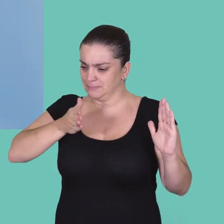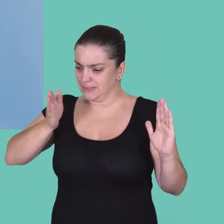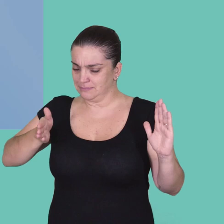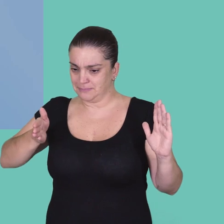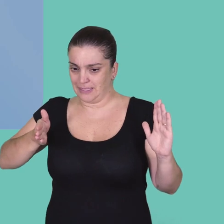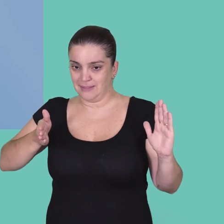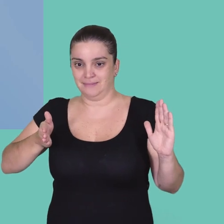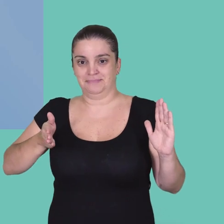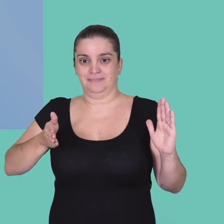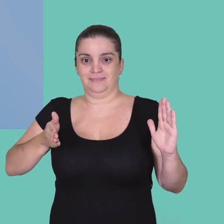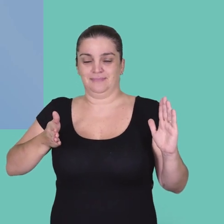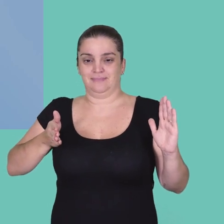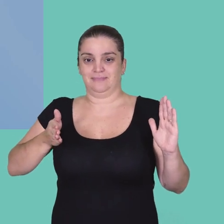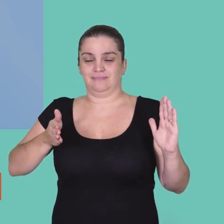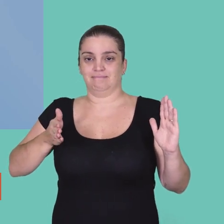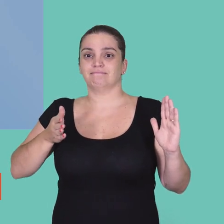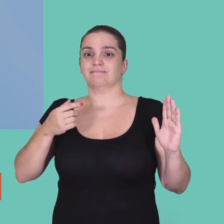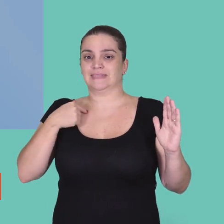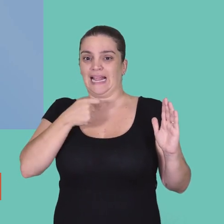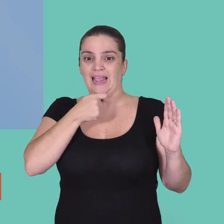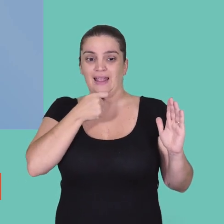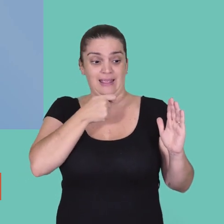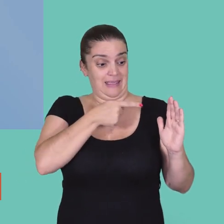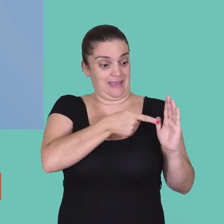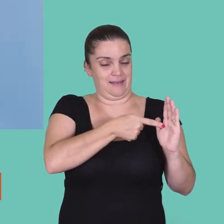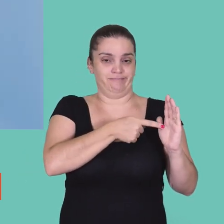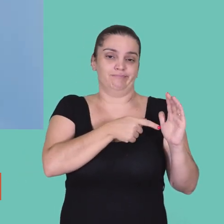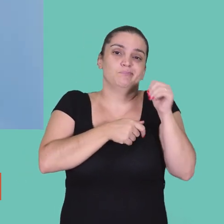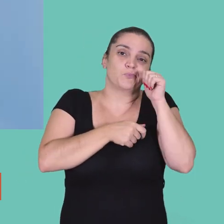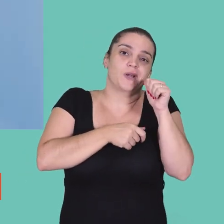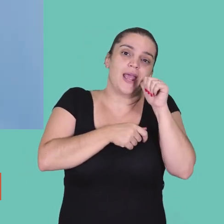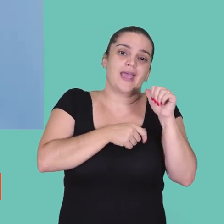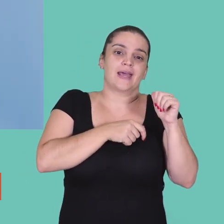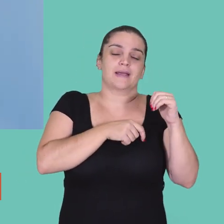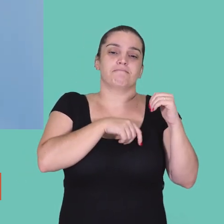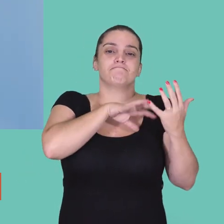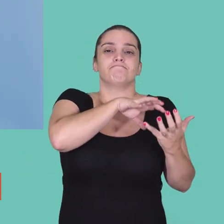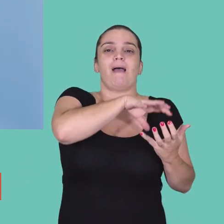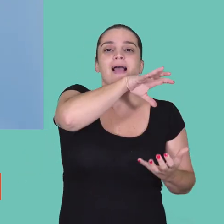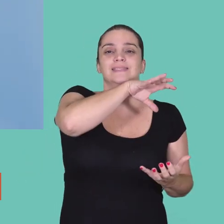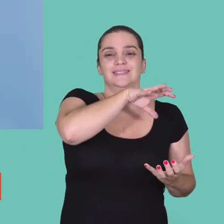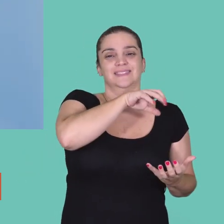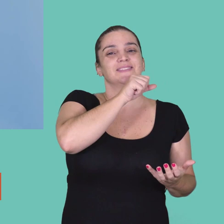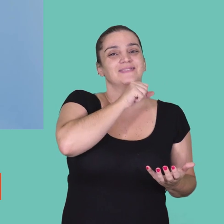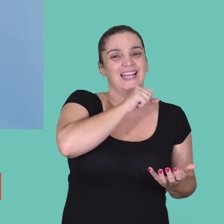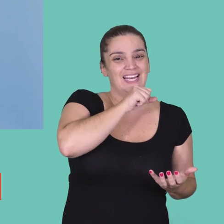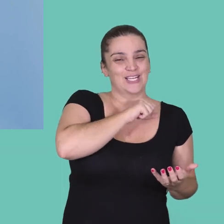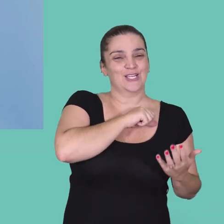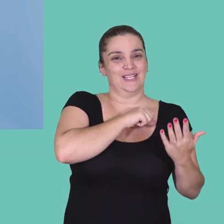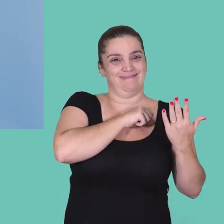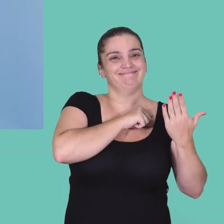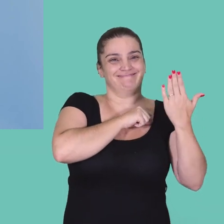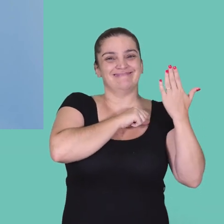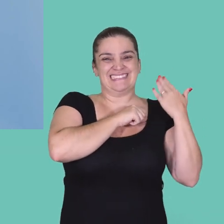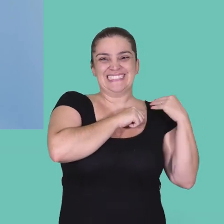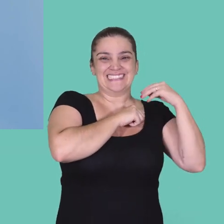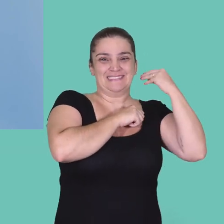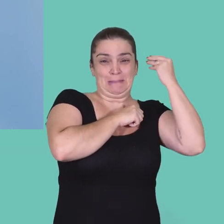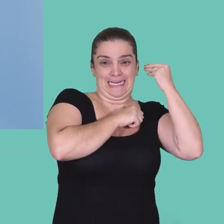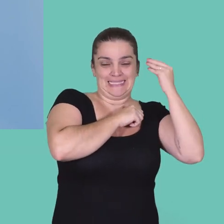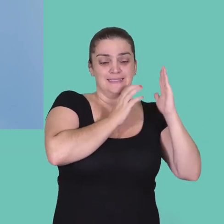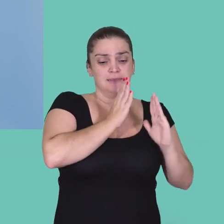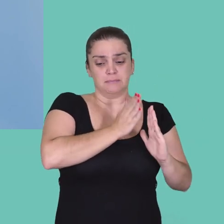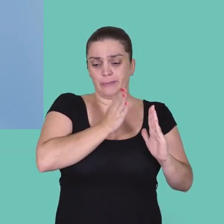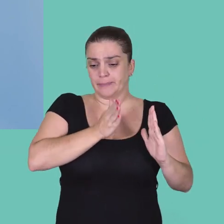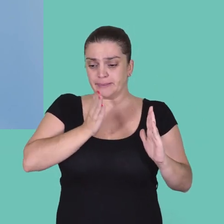E todas essas gerações seguintes, quer dizer, assim que a gente saiu da geração de mulheres mais velhas, jovens há mais tempo,